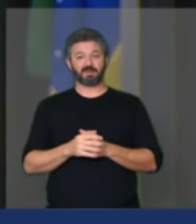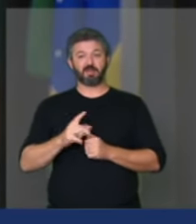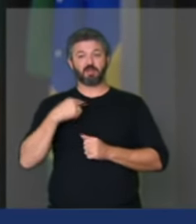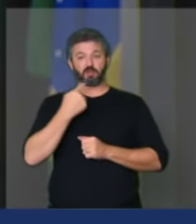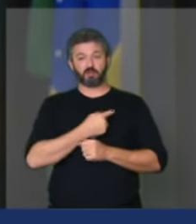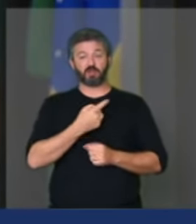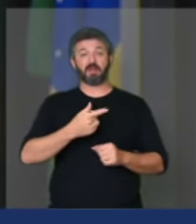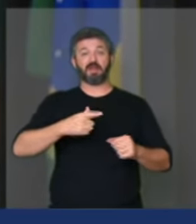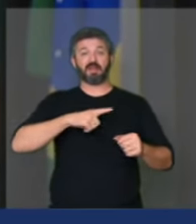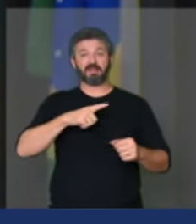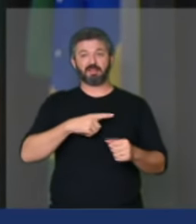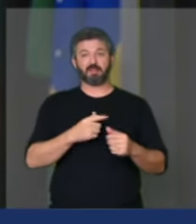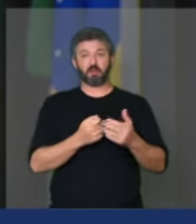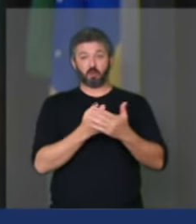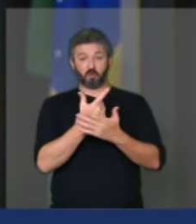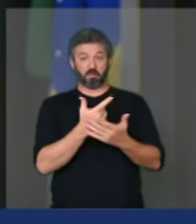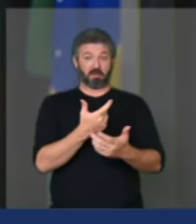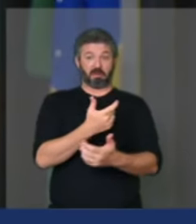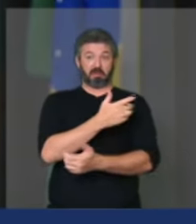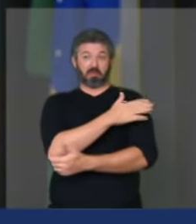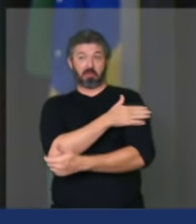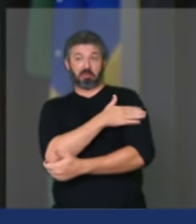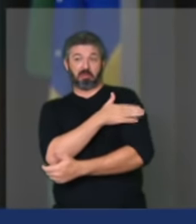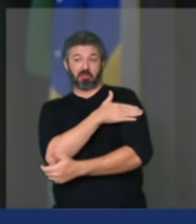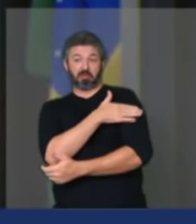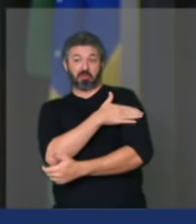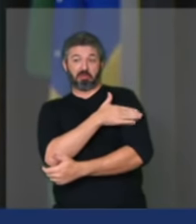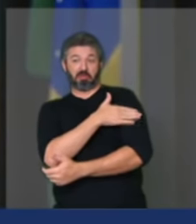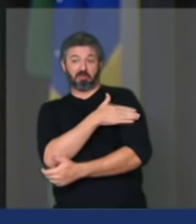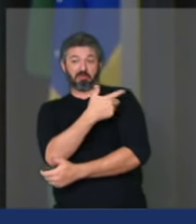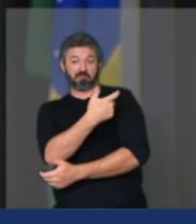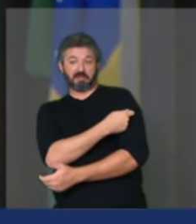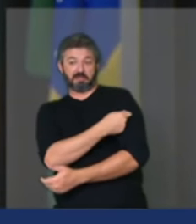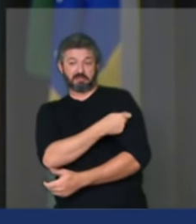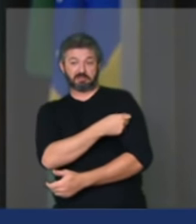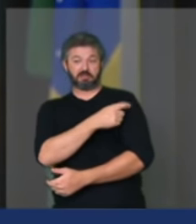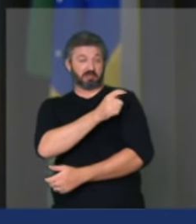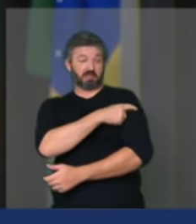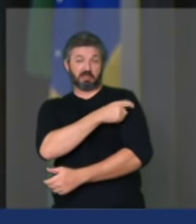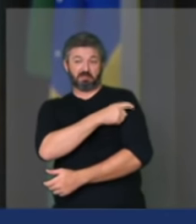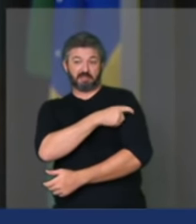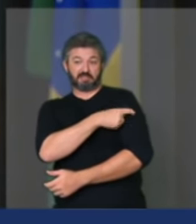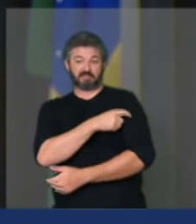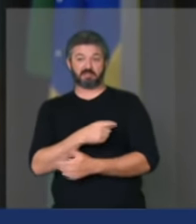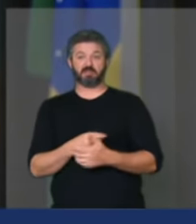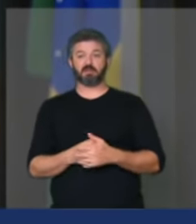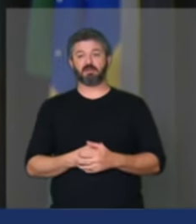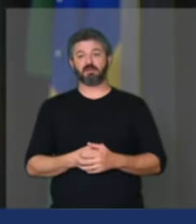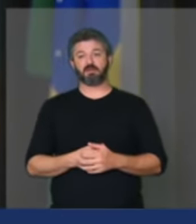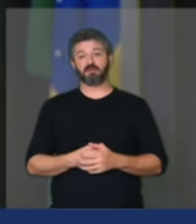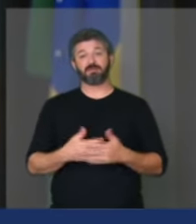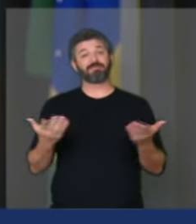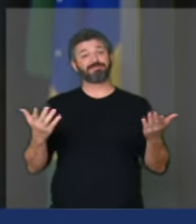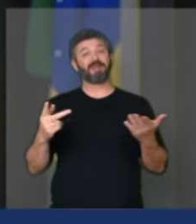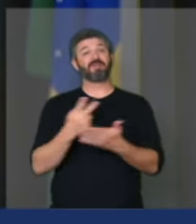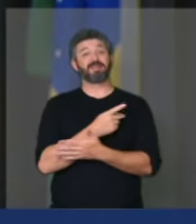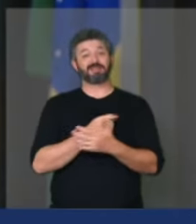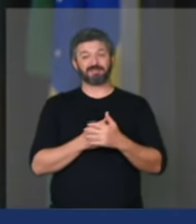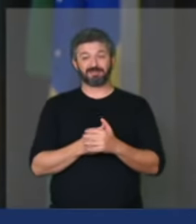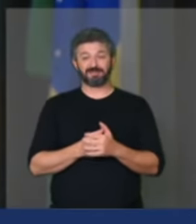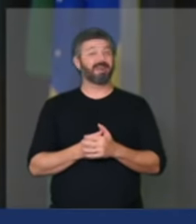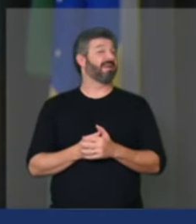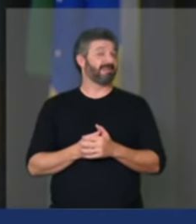comprando em vez de em vez de vacinar de botar vacinazinha viria o que? ah?